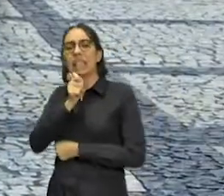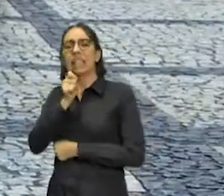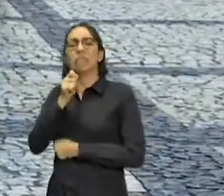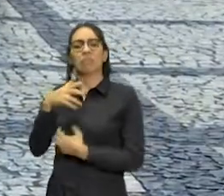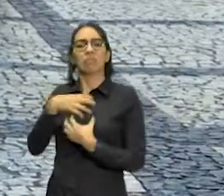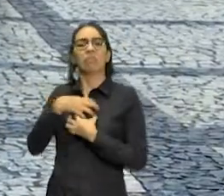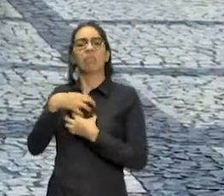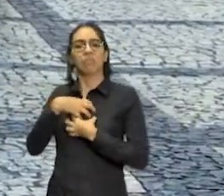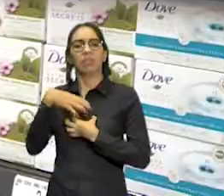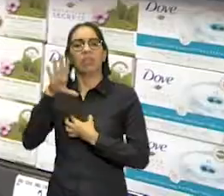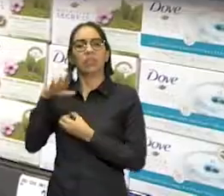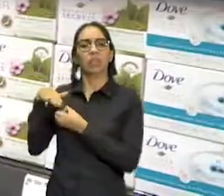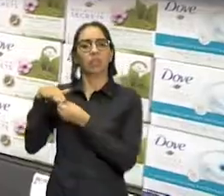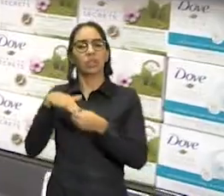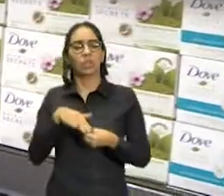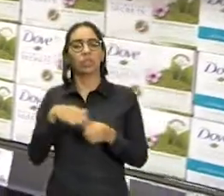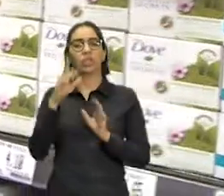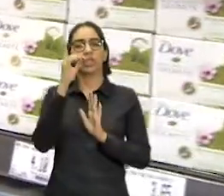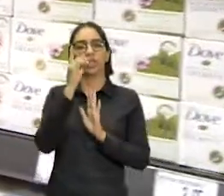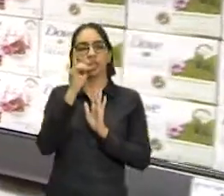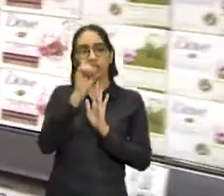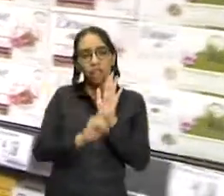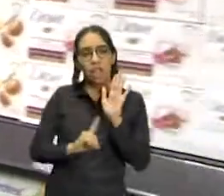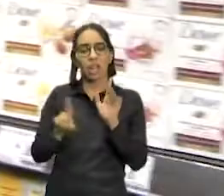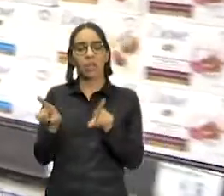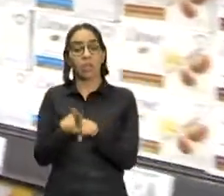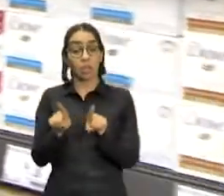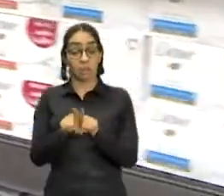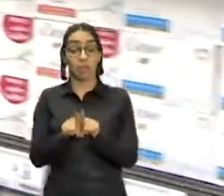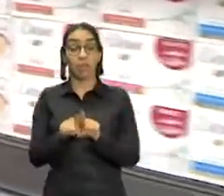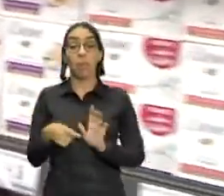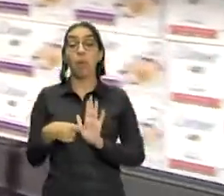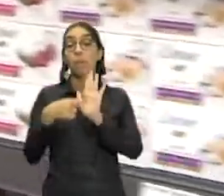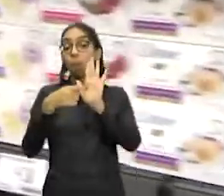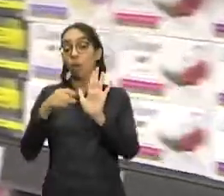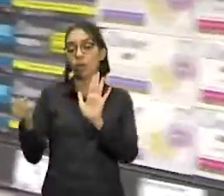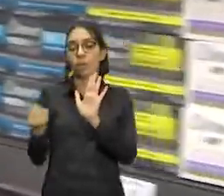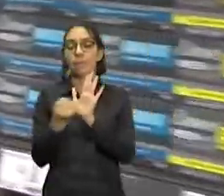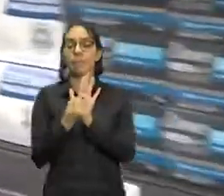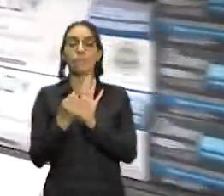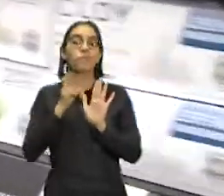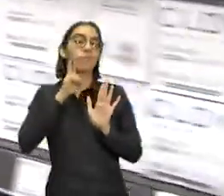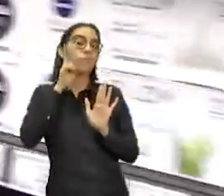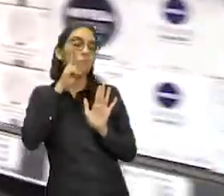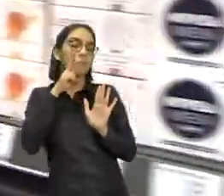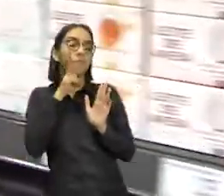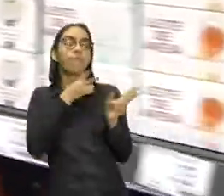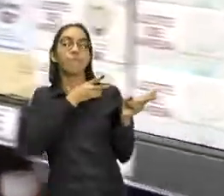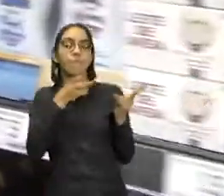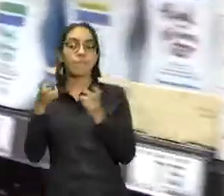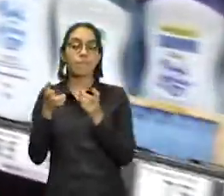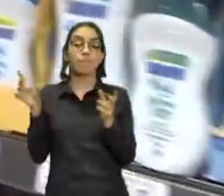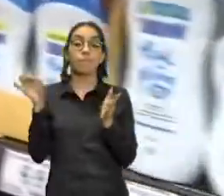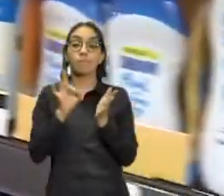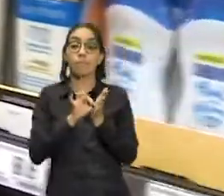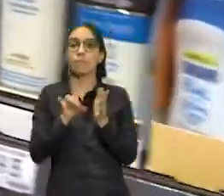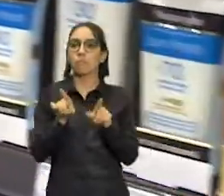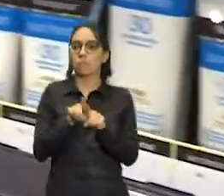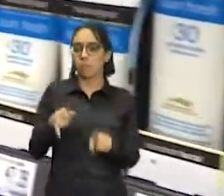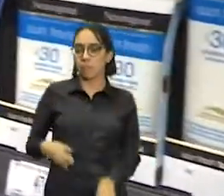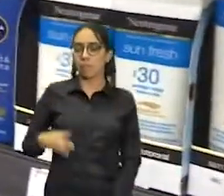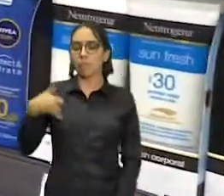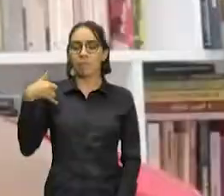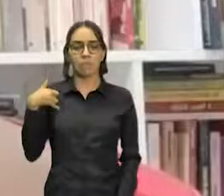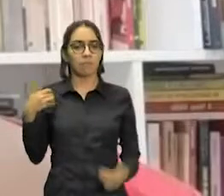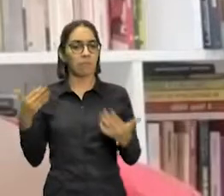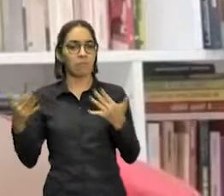econômicos que homens. A taxa rosa reflete essa realidade e atinge mulheres de todas as idades e desde as muito